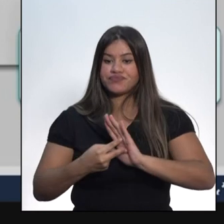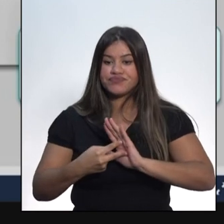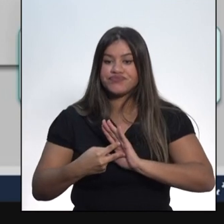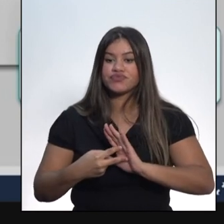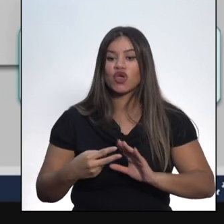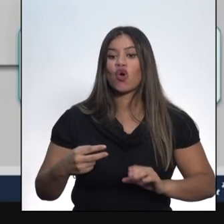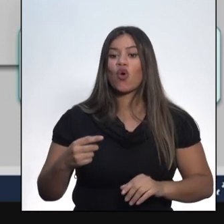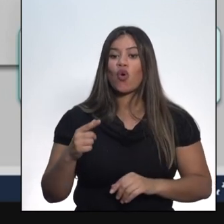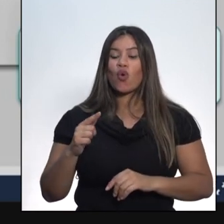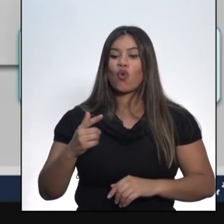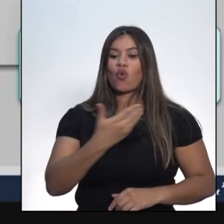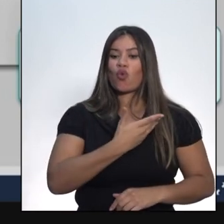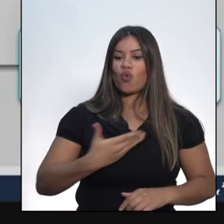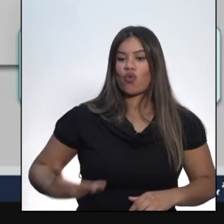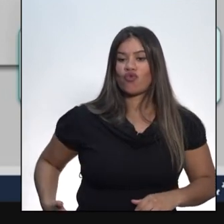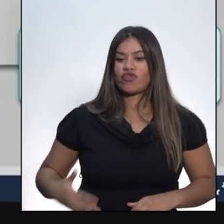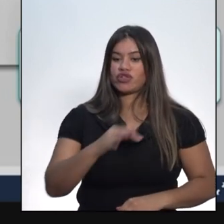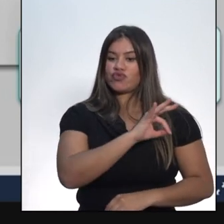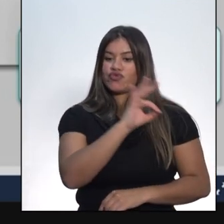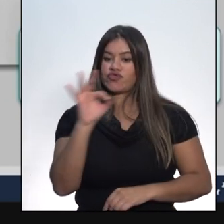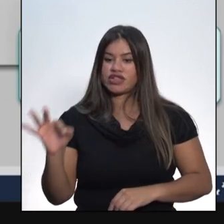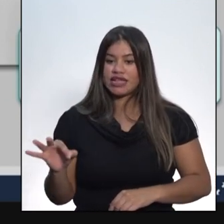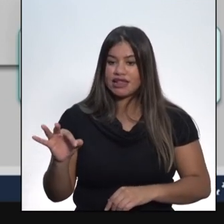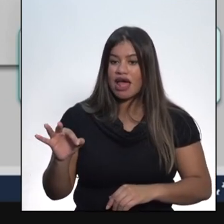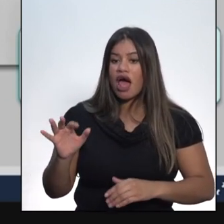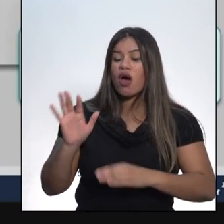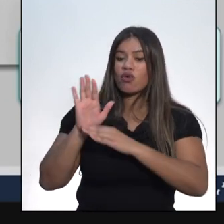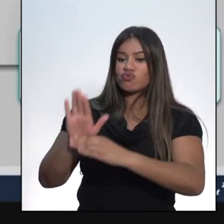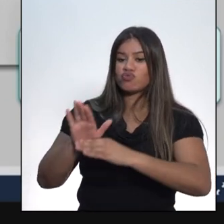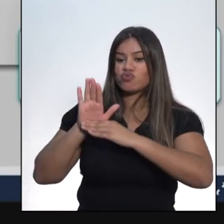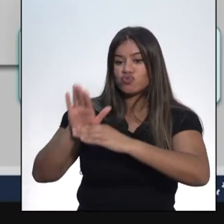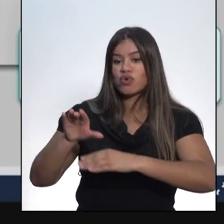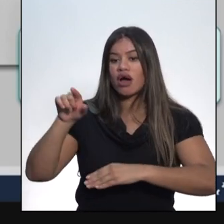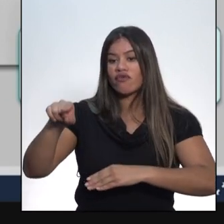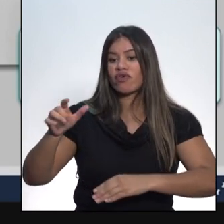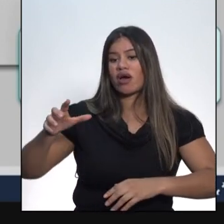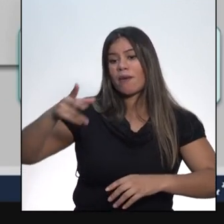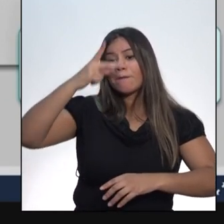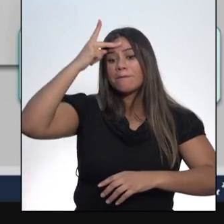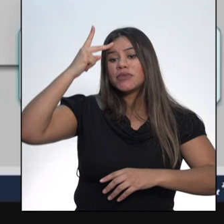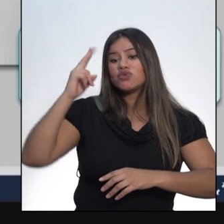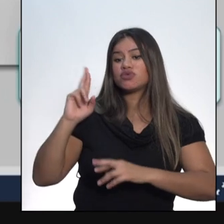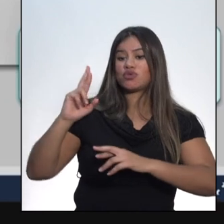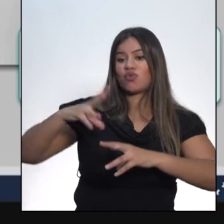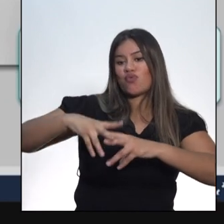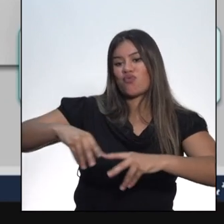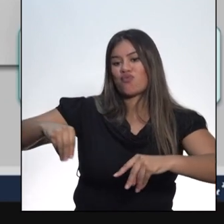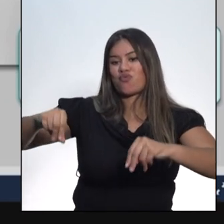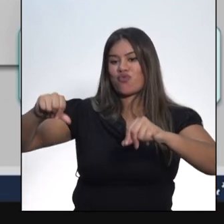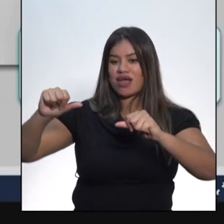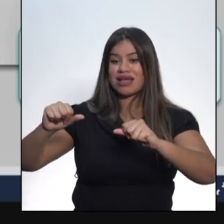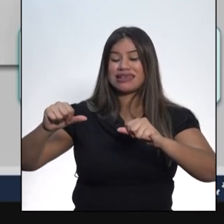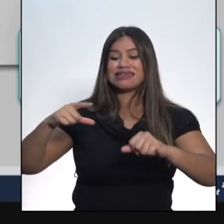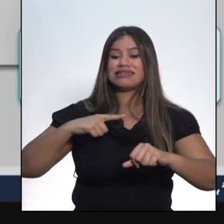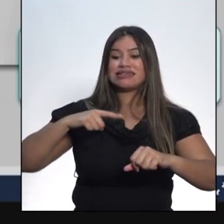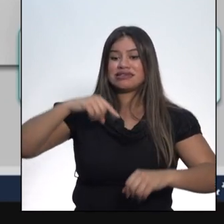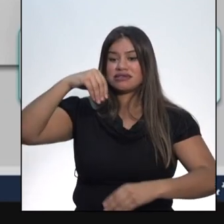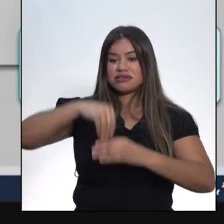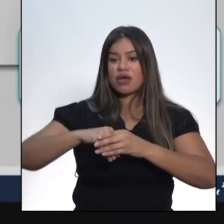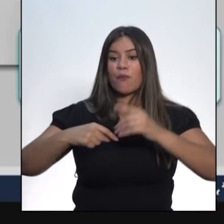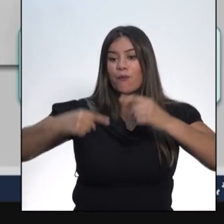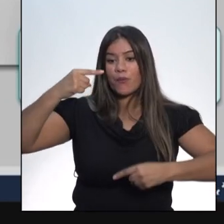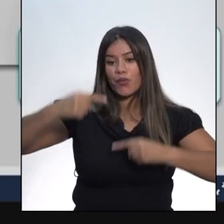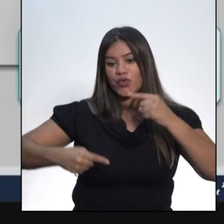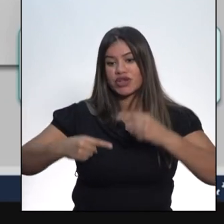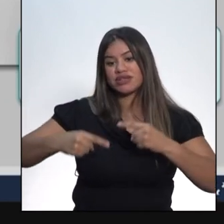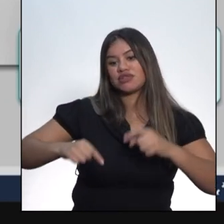federal favorecia os grupos políticos compostos por grandes proprietários de terras que comandavam a política dentro dos estados.